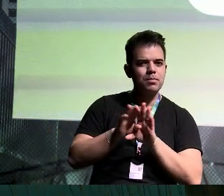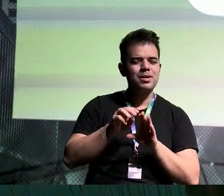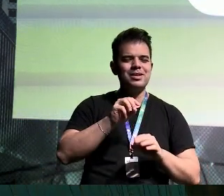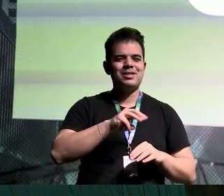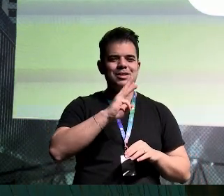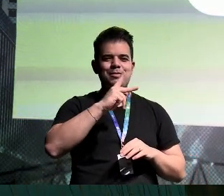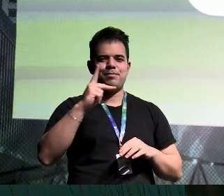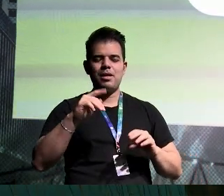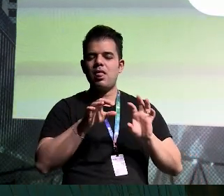disponível para fazê-lo. dei, o o